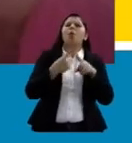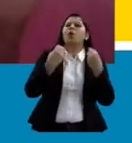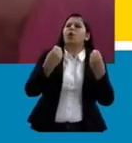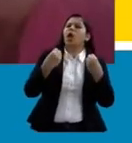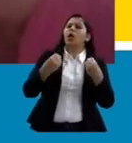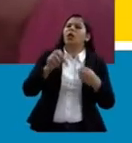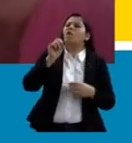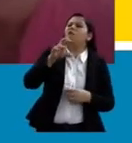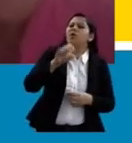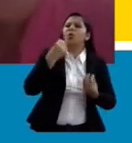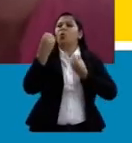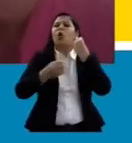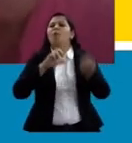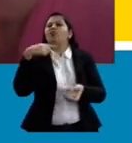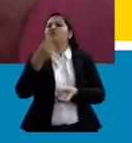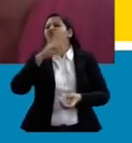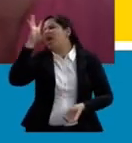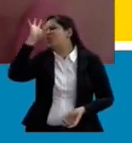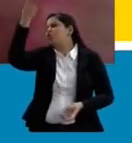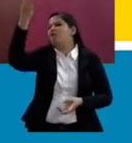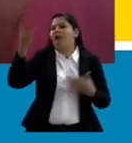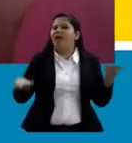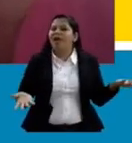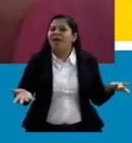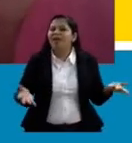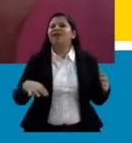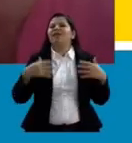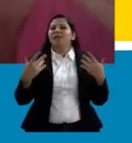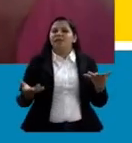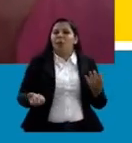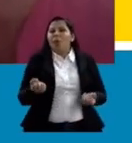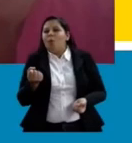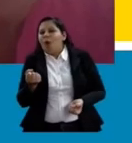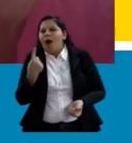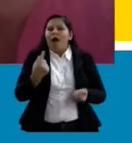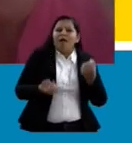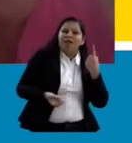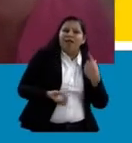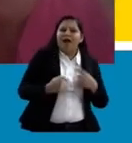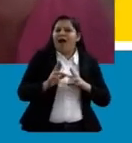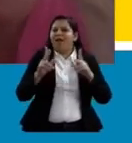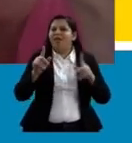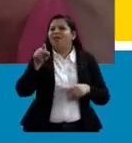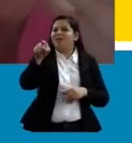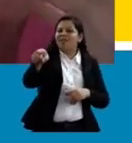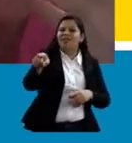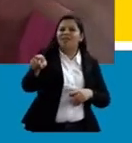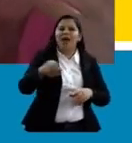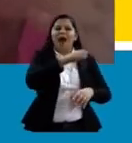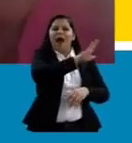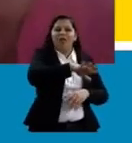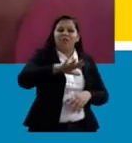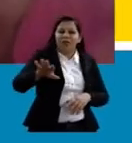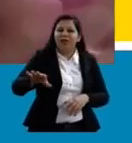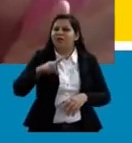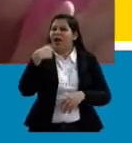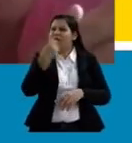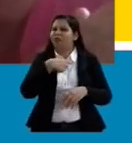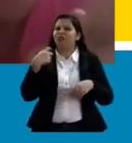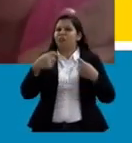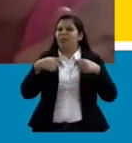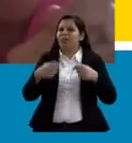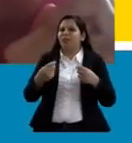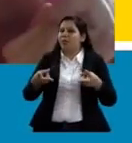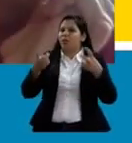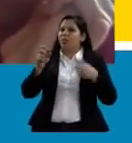é que a gente vai resolver isso, né? Então, a realidade está aqui, né? As crianças estão vendo ela, a gente não pode fingir que isso não